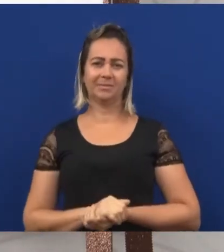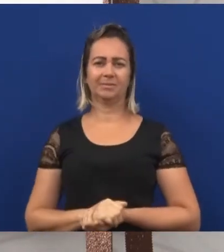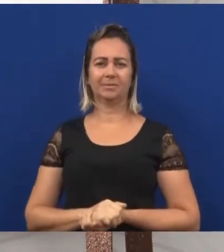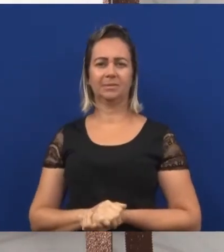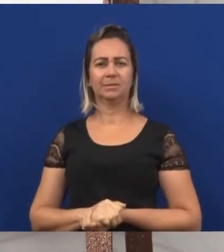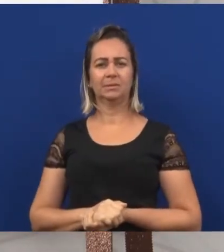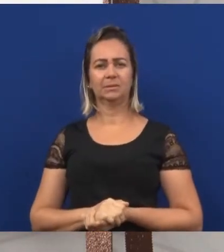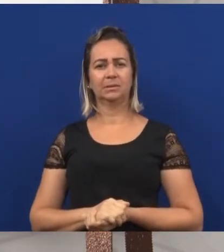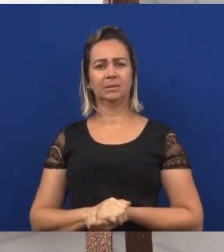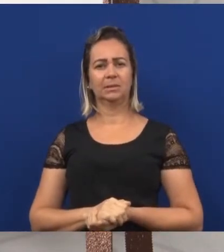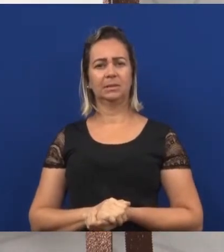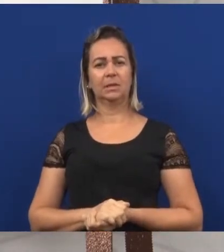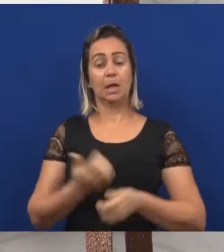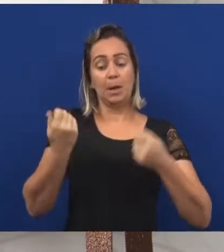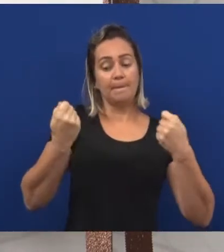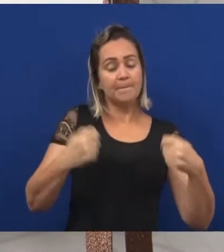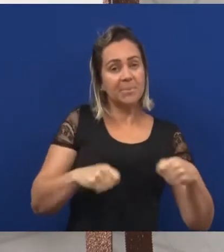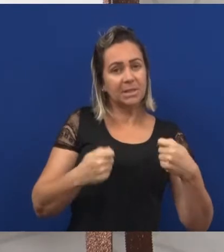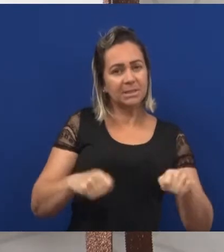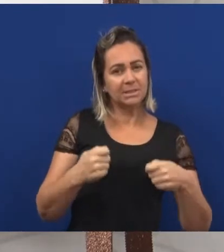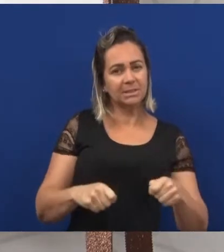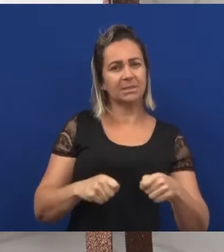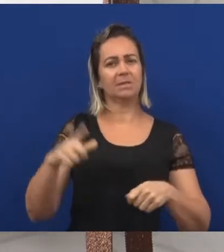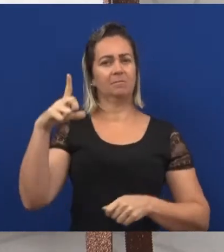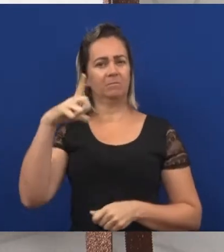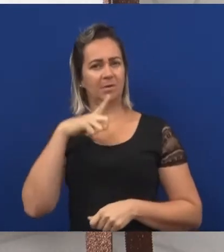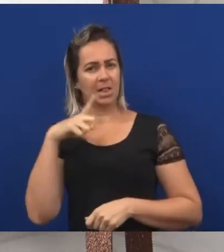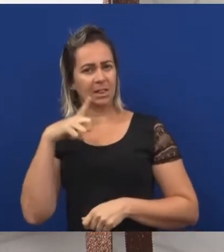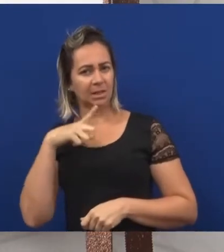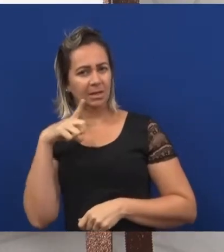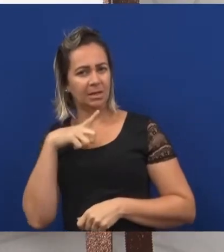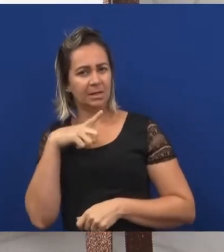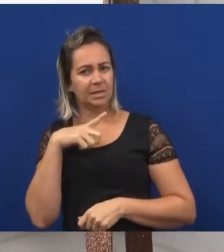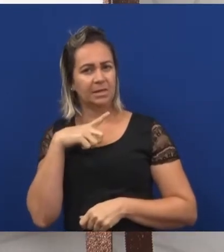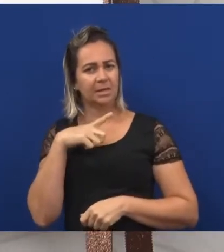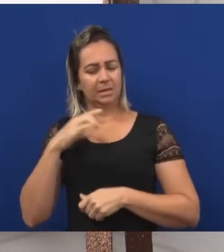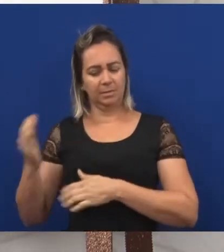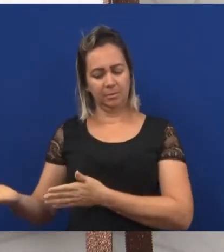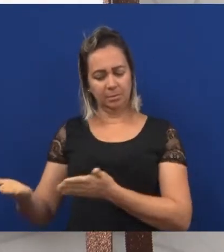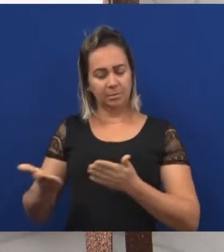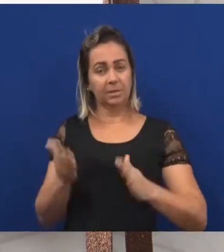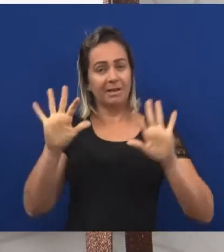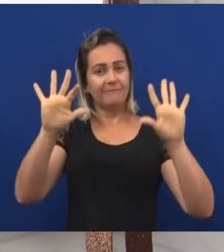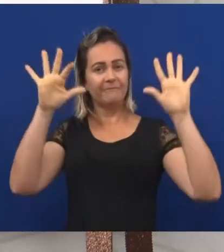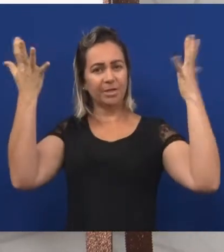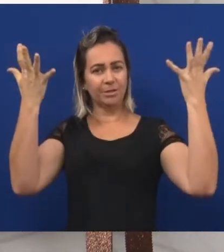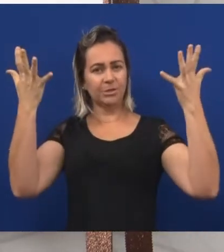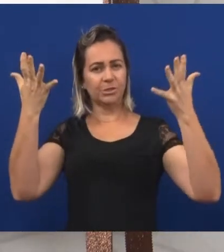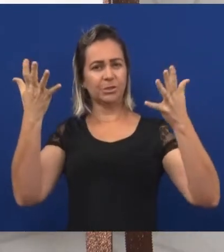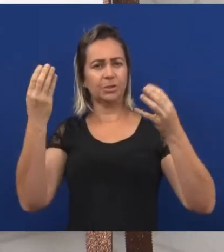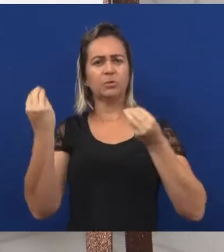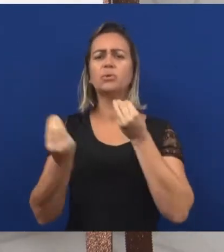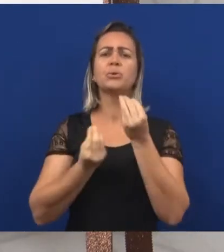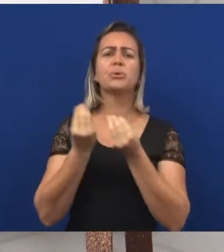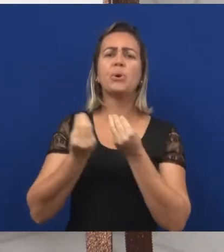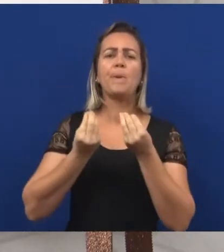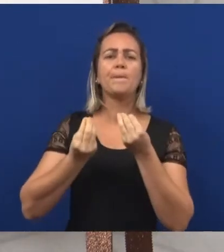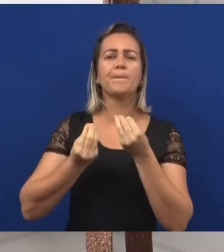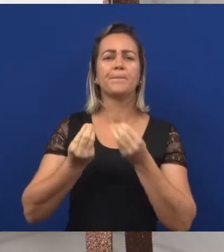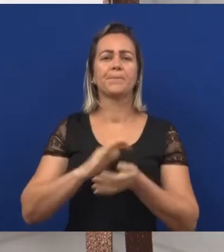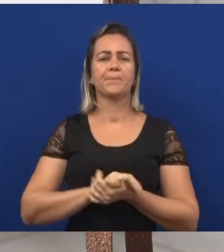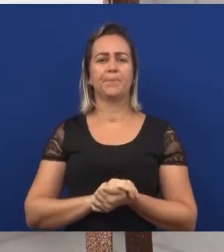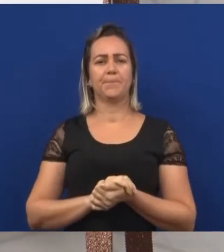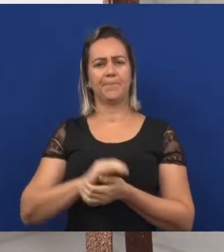Ele se lembrou da comida, o bolo de aniversário. Ele já havia